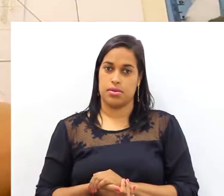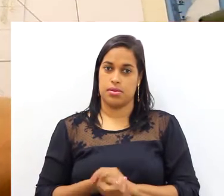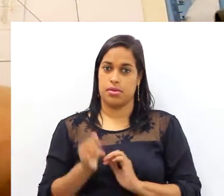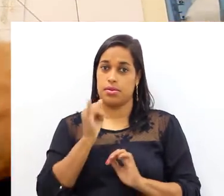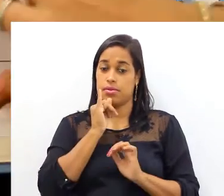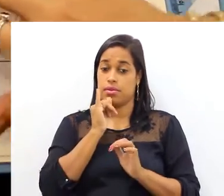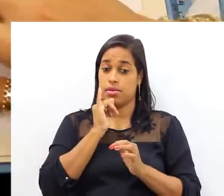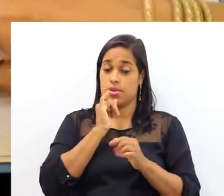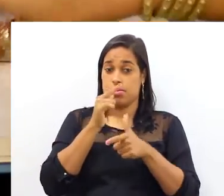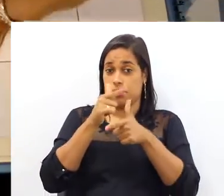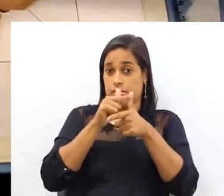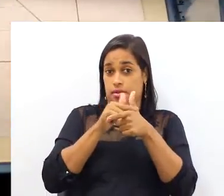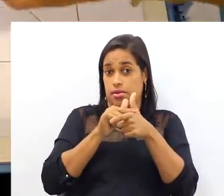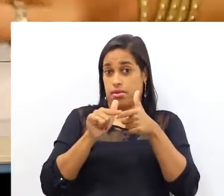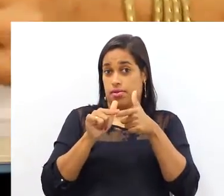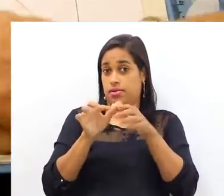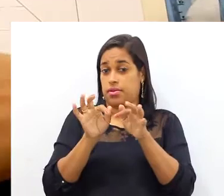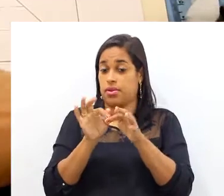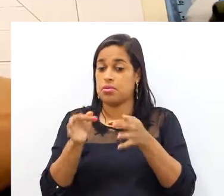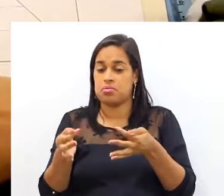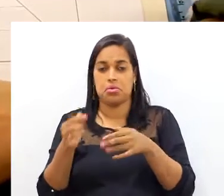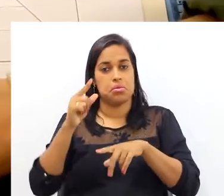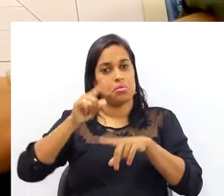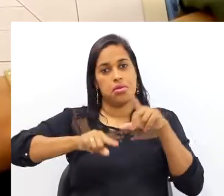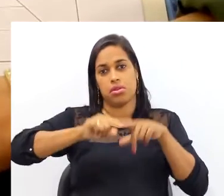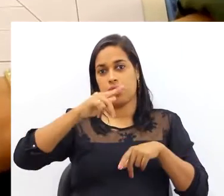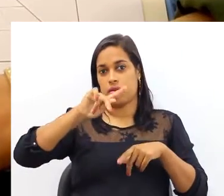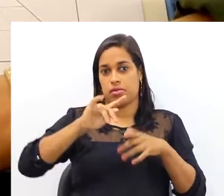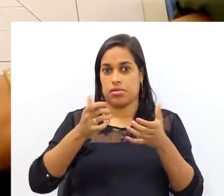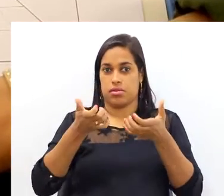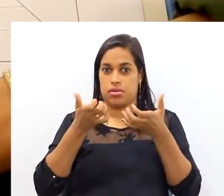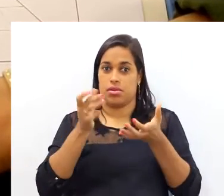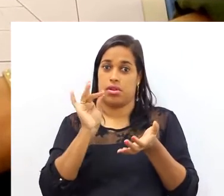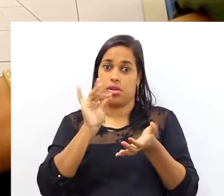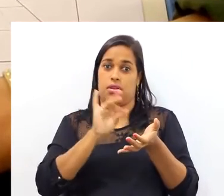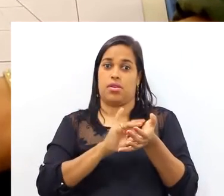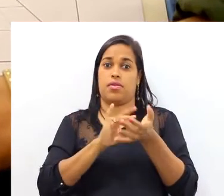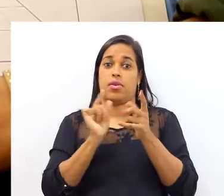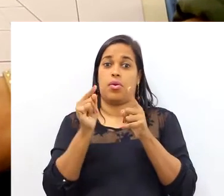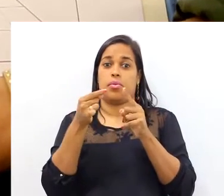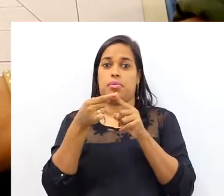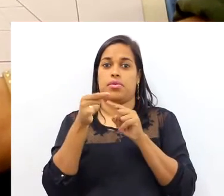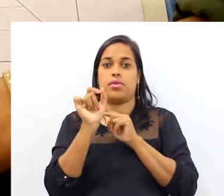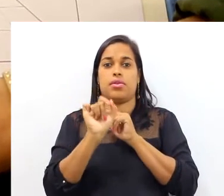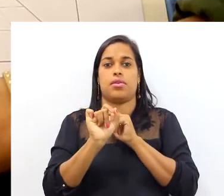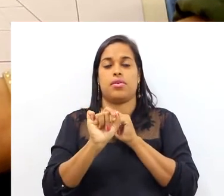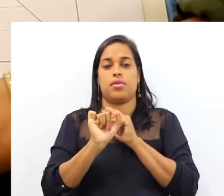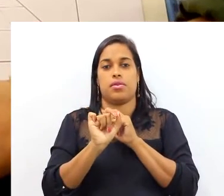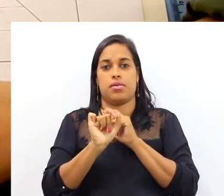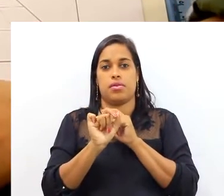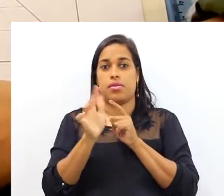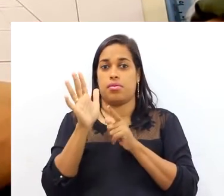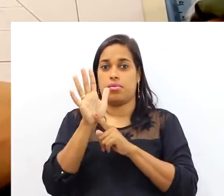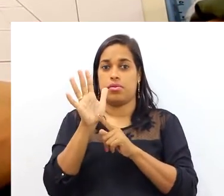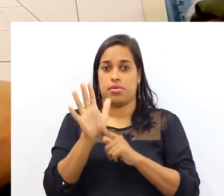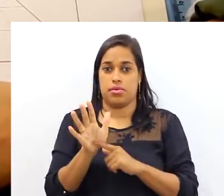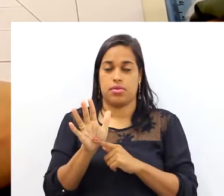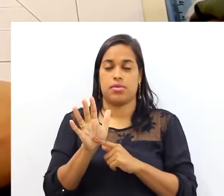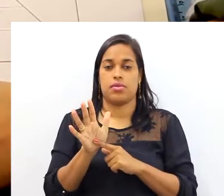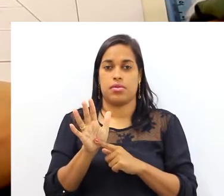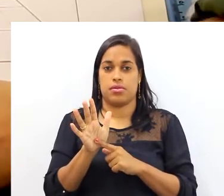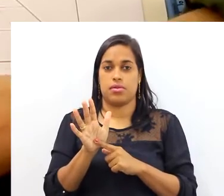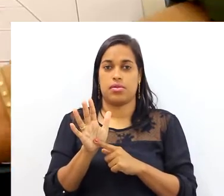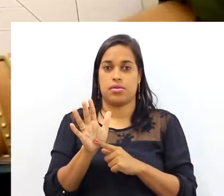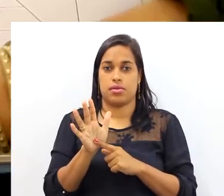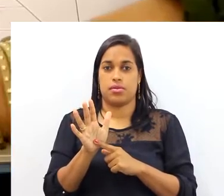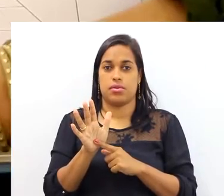E aí, posso fazer uma divisão simples, botar o material que vocês quiserem. Na verdade, o meu objetivo aqui é mostrar